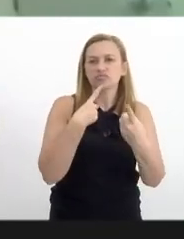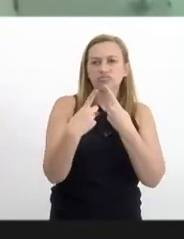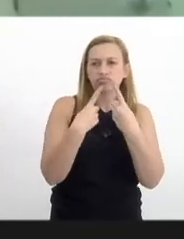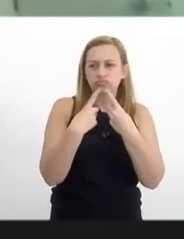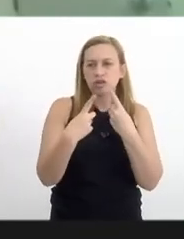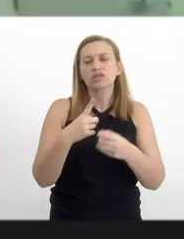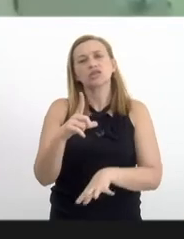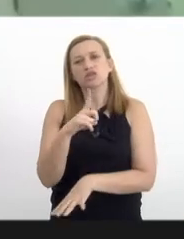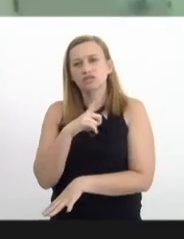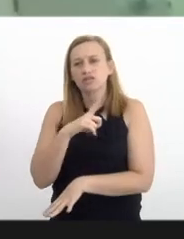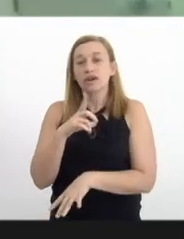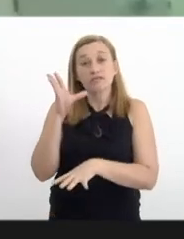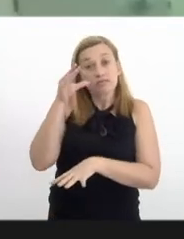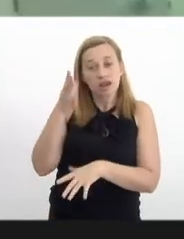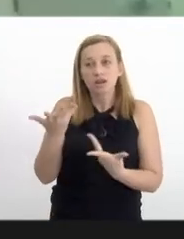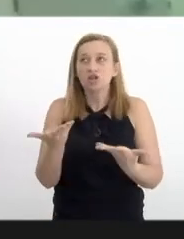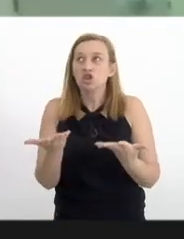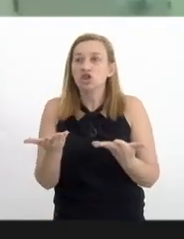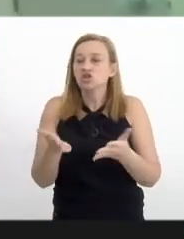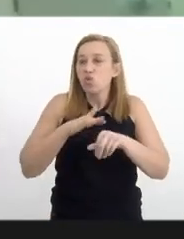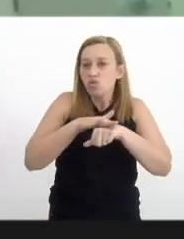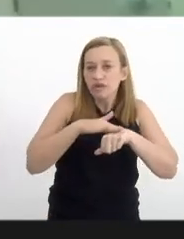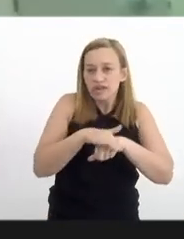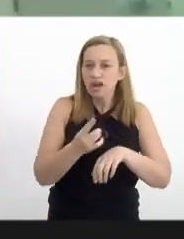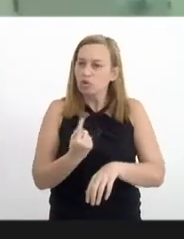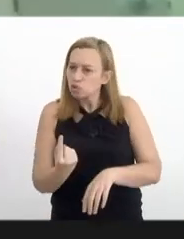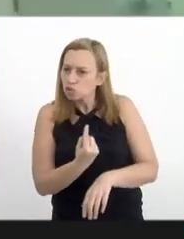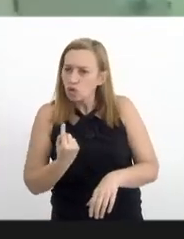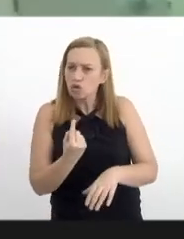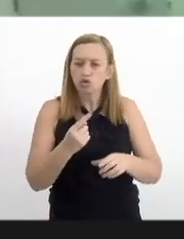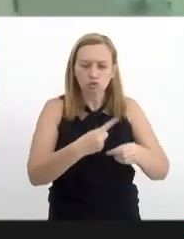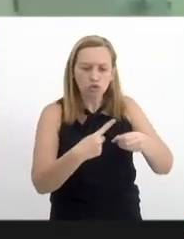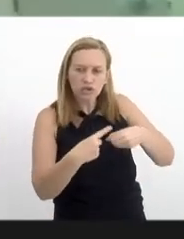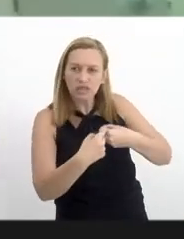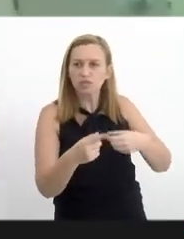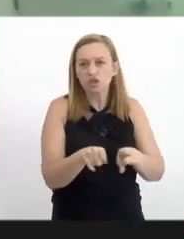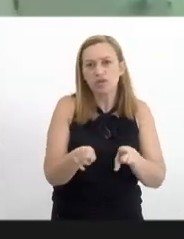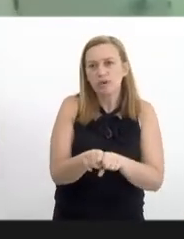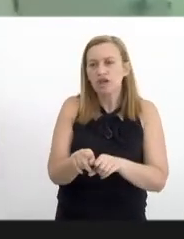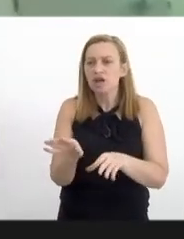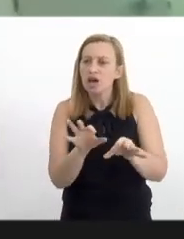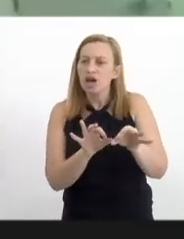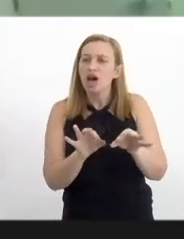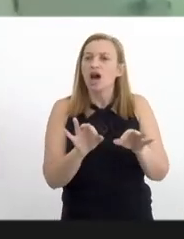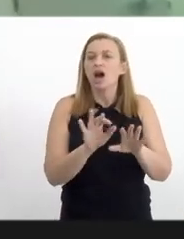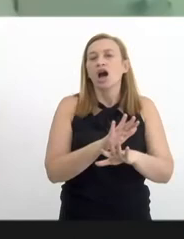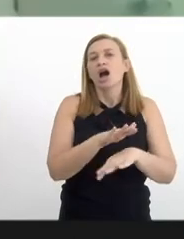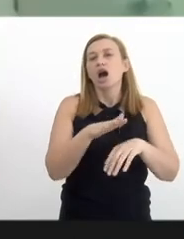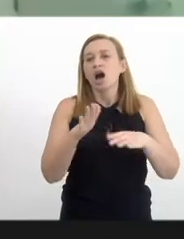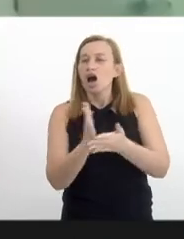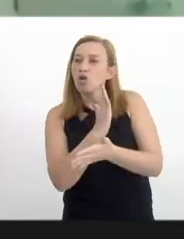se alguém tiver interesse de conversar com a gente, alguns municípios, nós fizemos algumas conferências municipais de assistência, tiveram interesse em